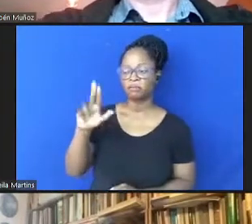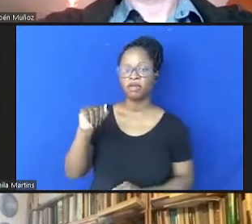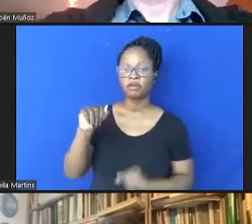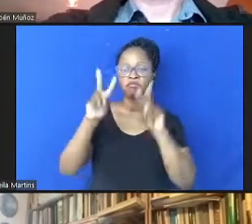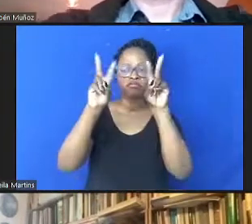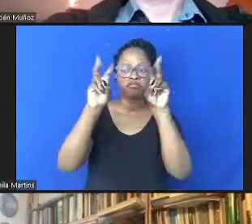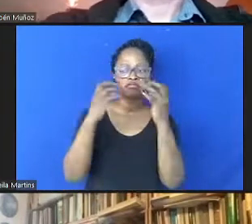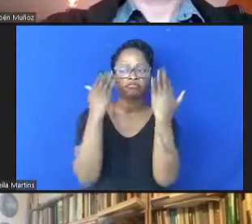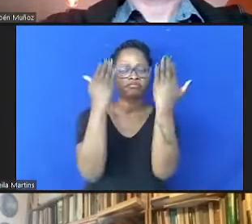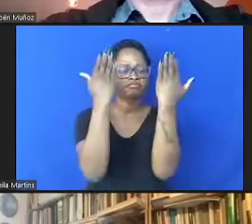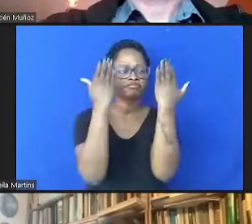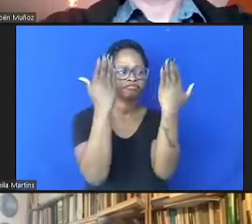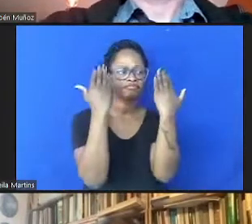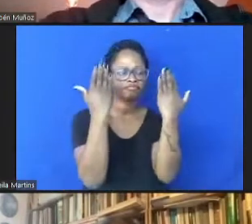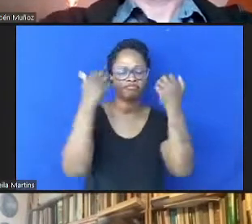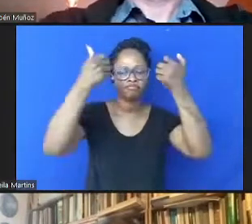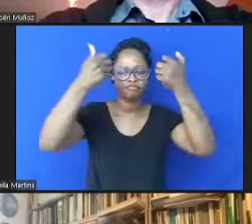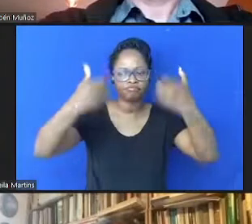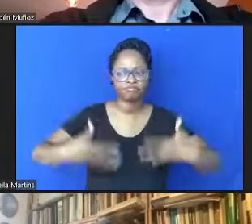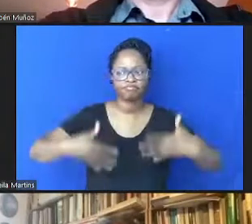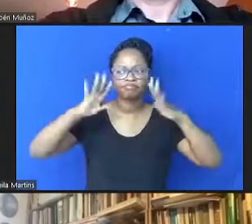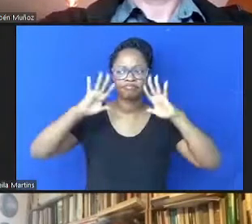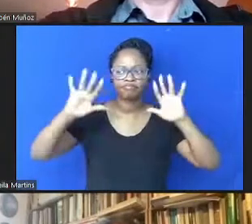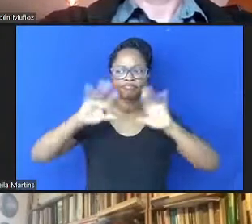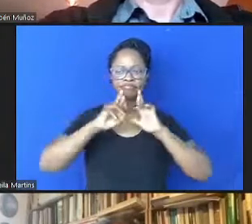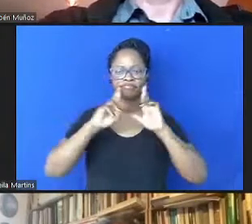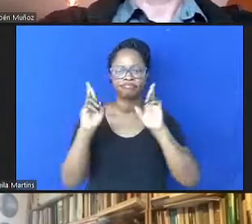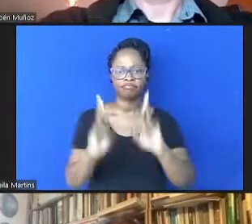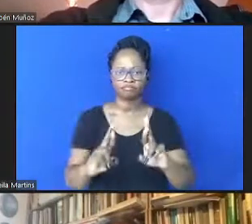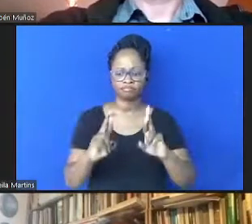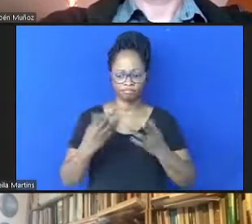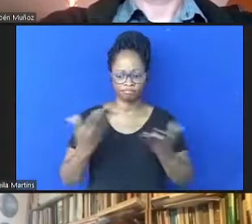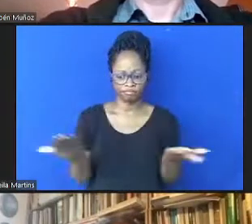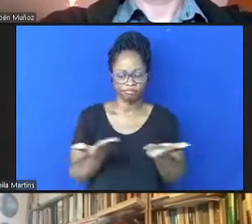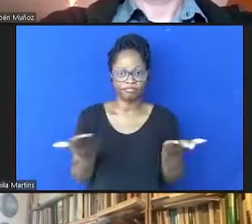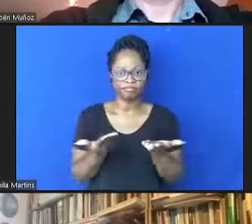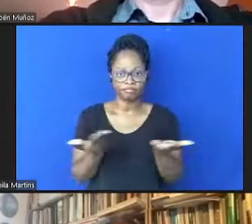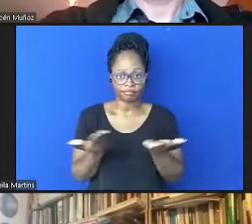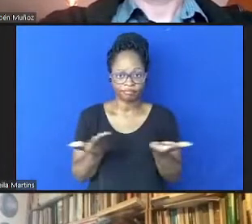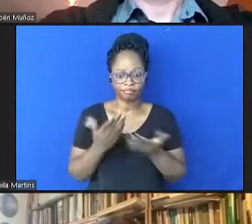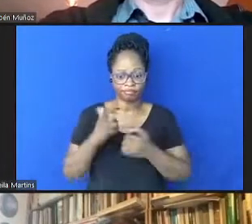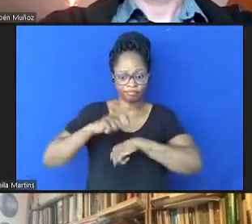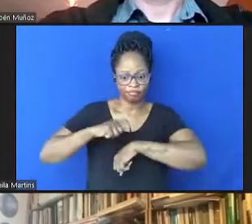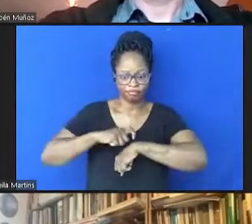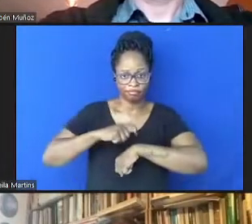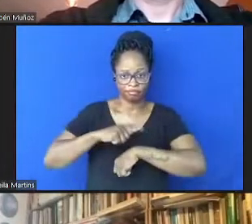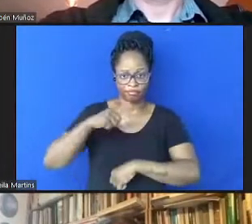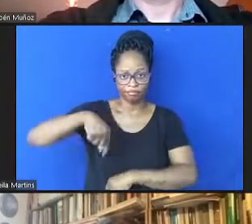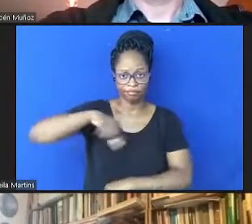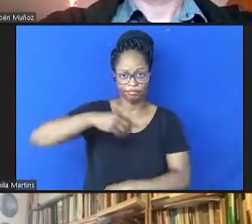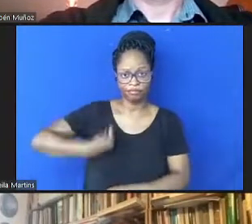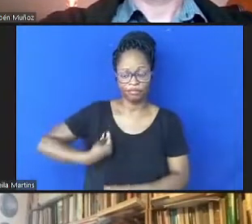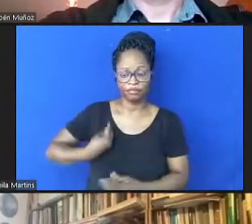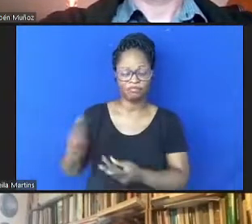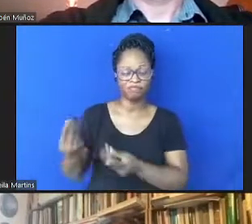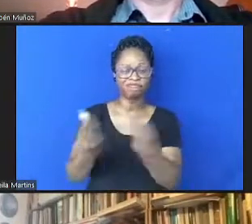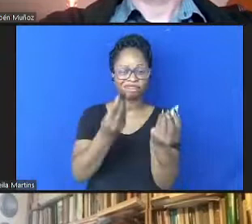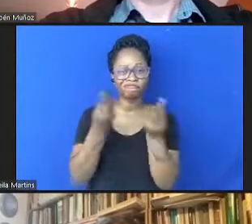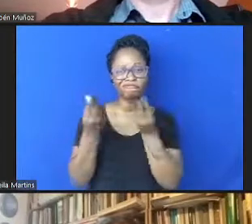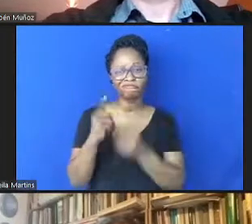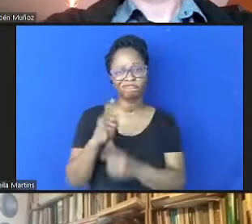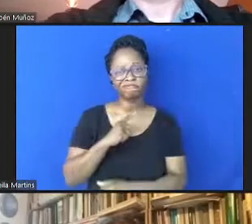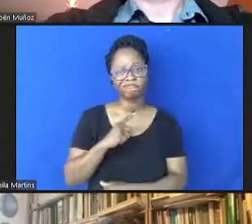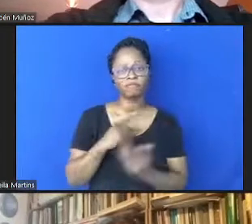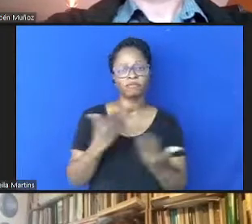abordada e respondida no presente momento que vivemos, tão delicado. Então,